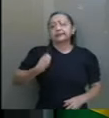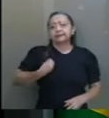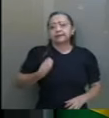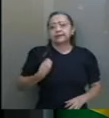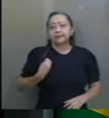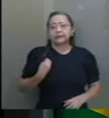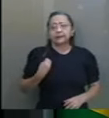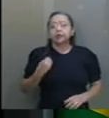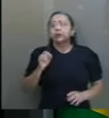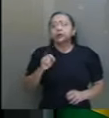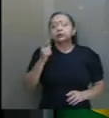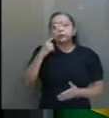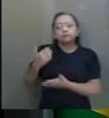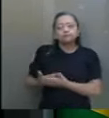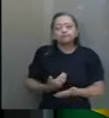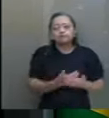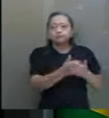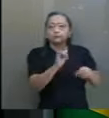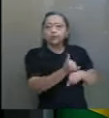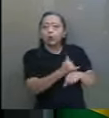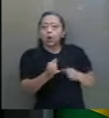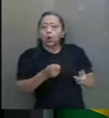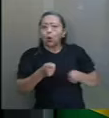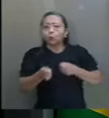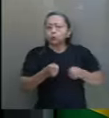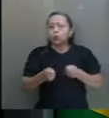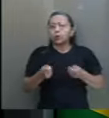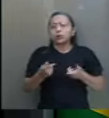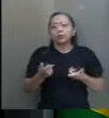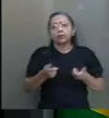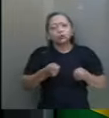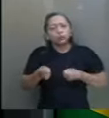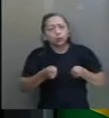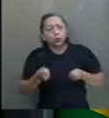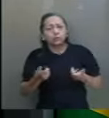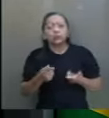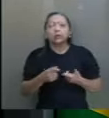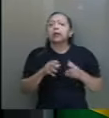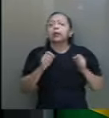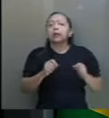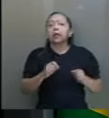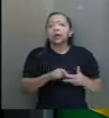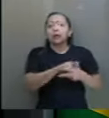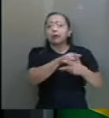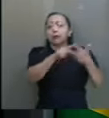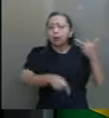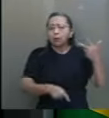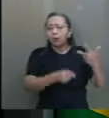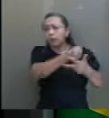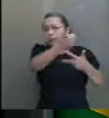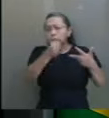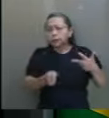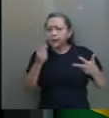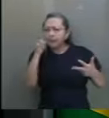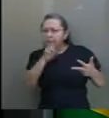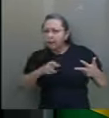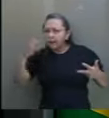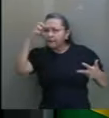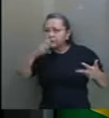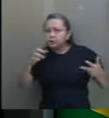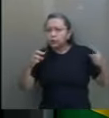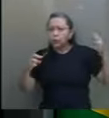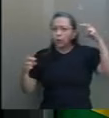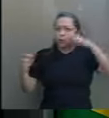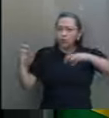de mecanismos de controle, com pesos e contrapesos, em que um poder vigia o